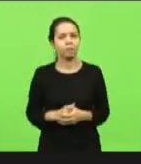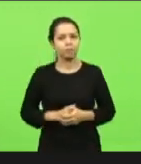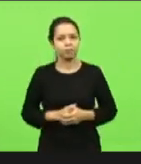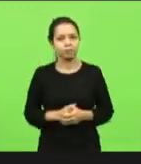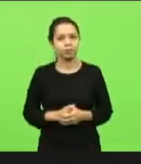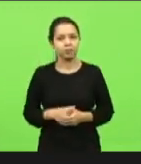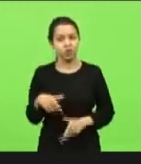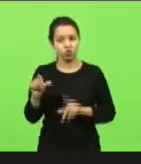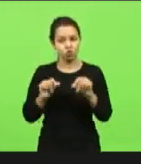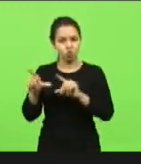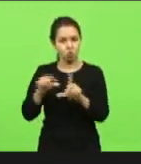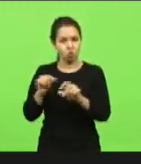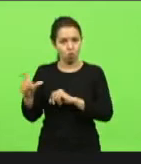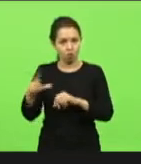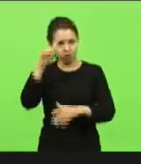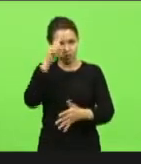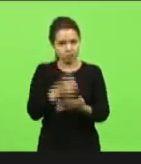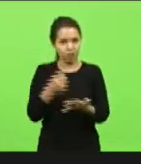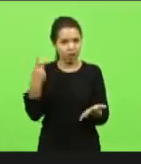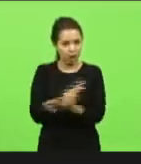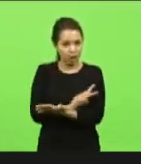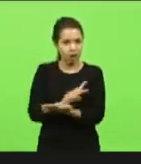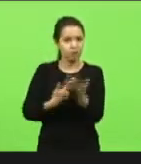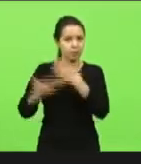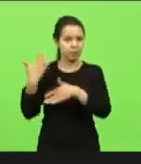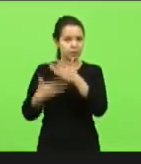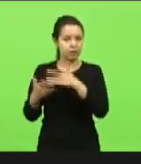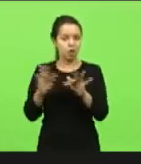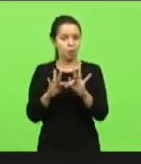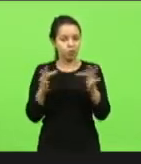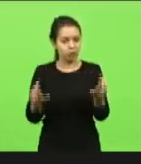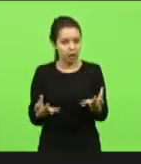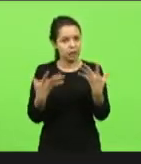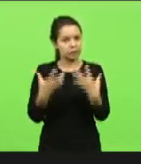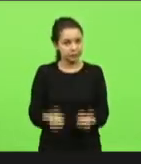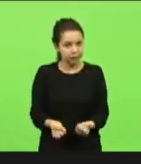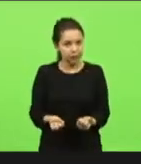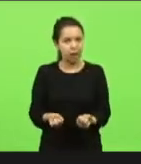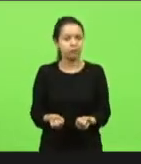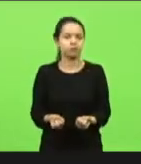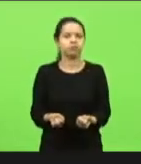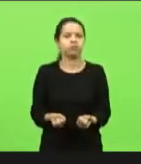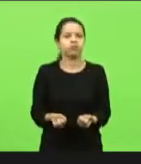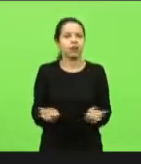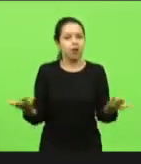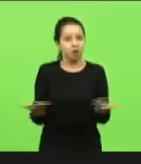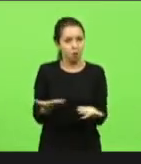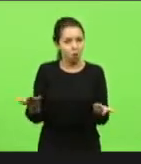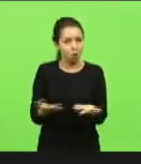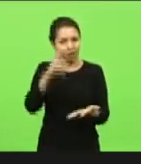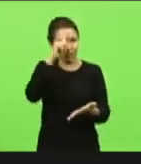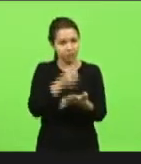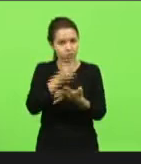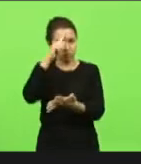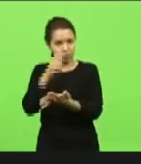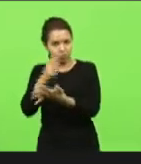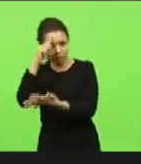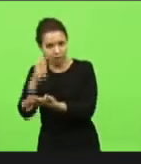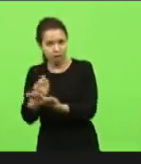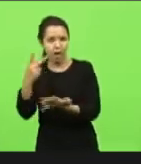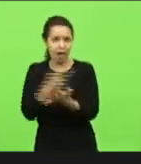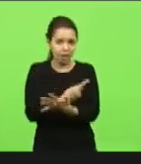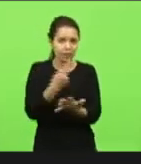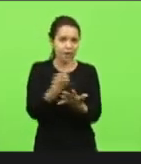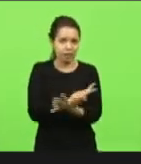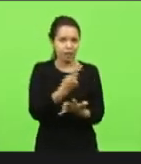escolheram tomar as decisões erradas no passado tem humildade para reconhecer isso estão tomando uma série de decisões erradas do estado tem